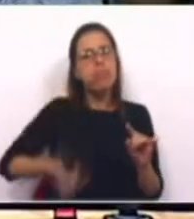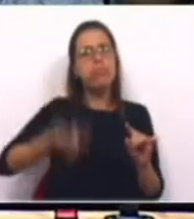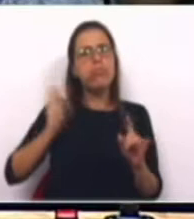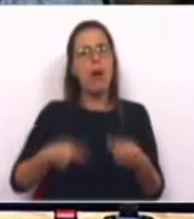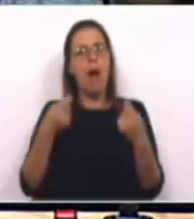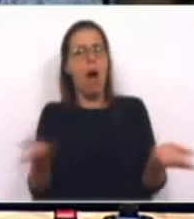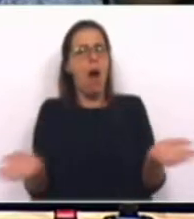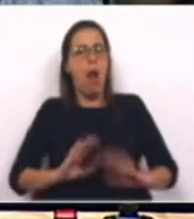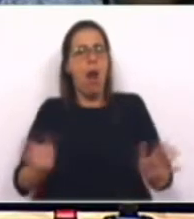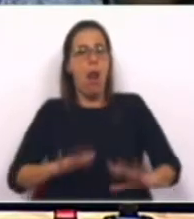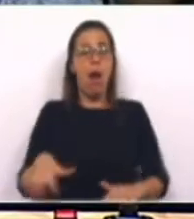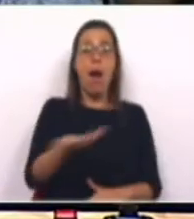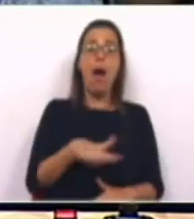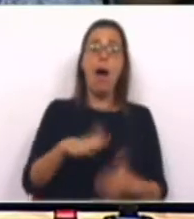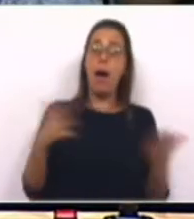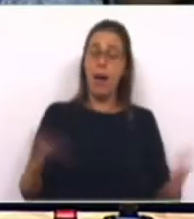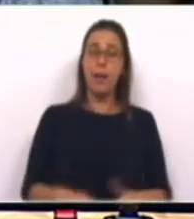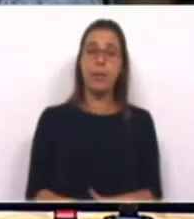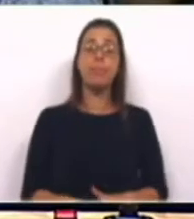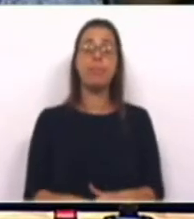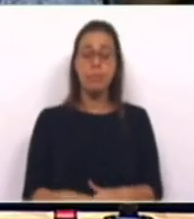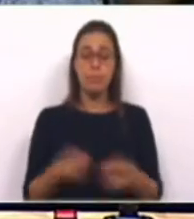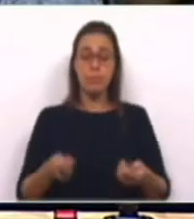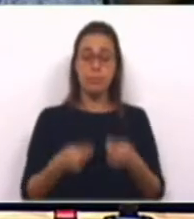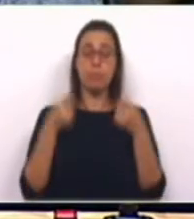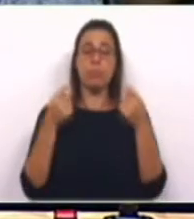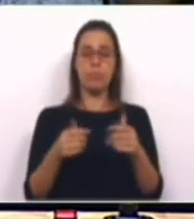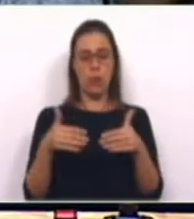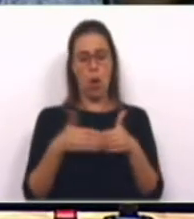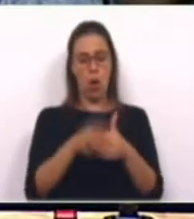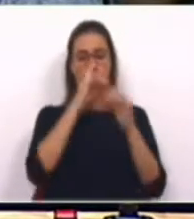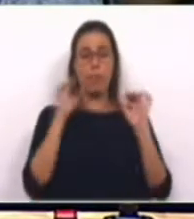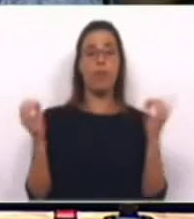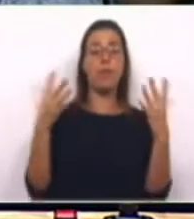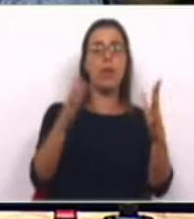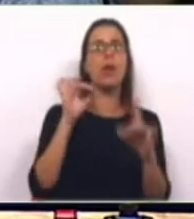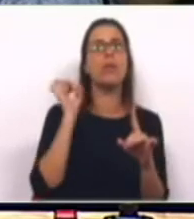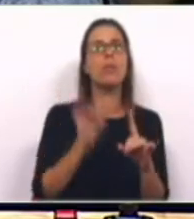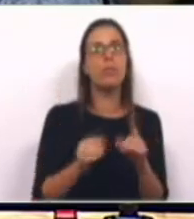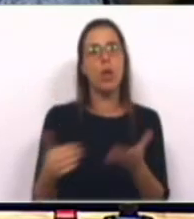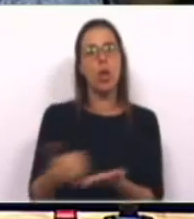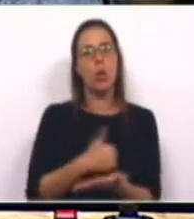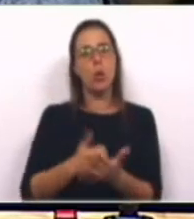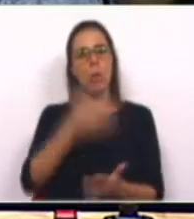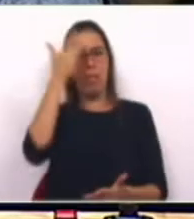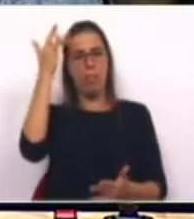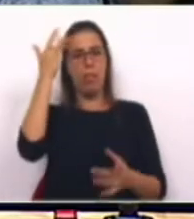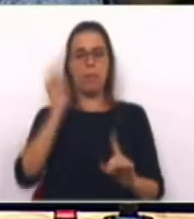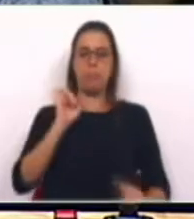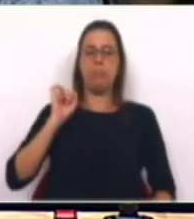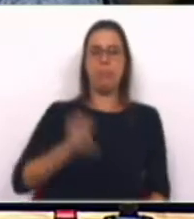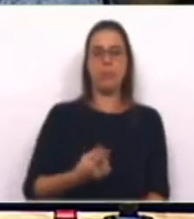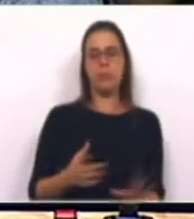desinvestimento nesta área, de uma aposta no ordenamento da floresta que visa o lucro fácil e